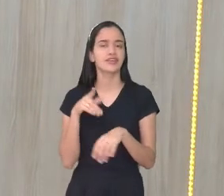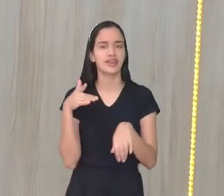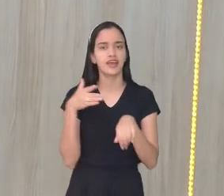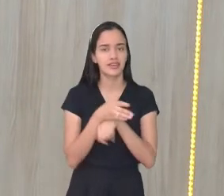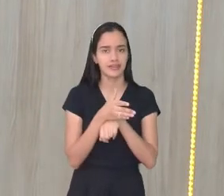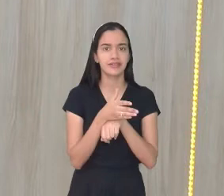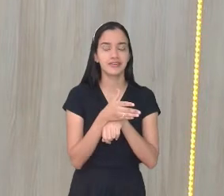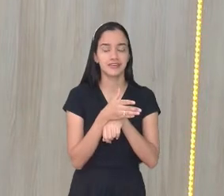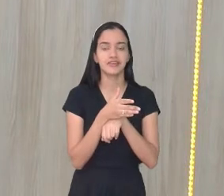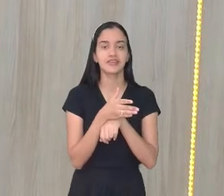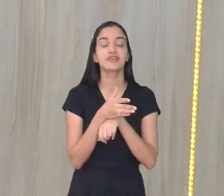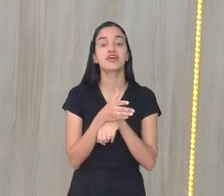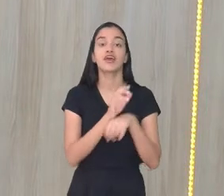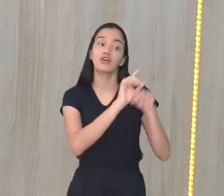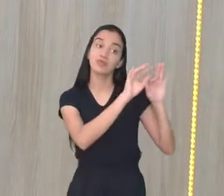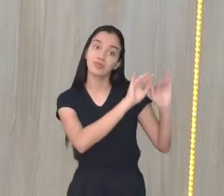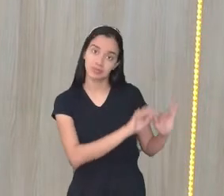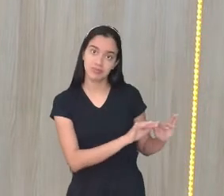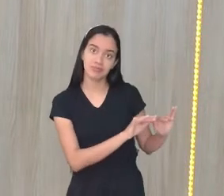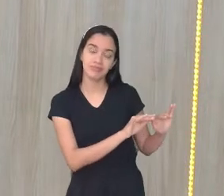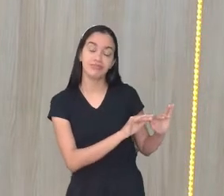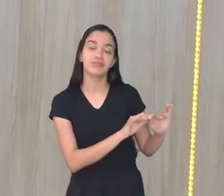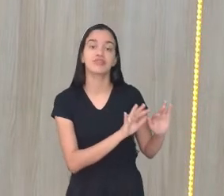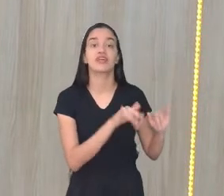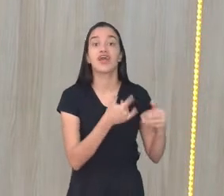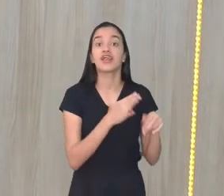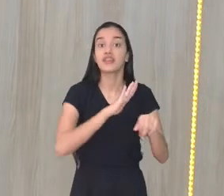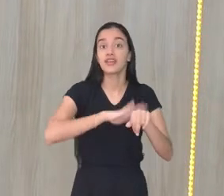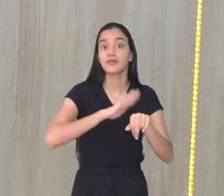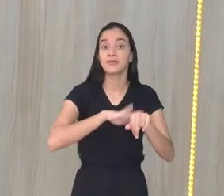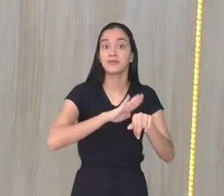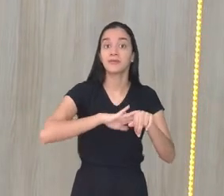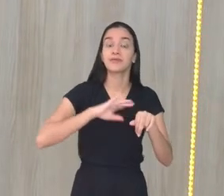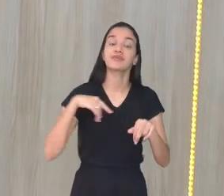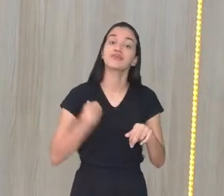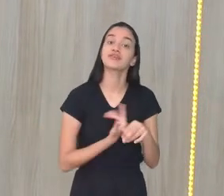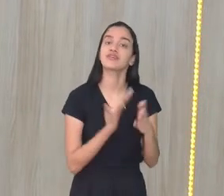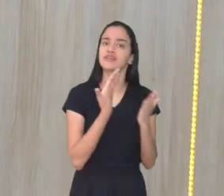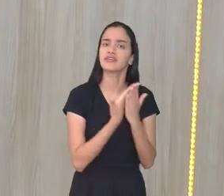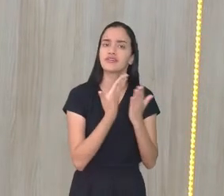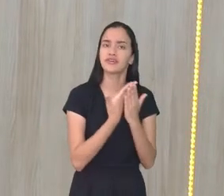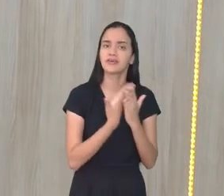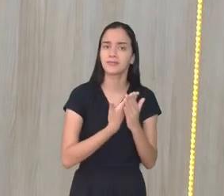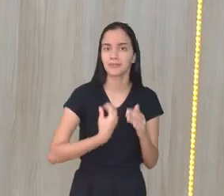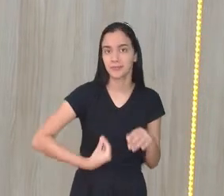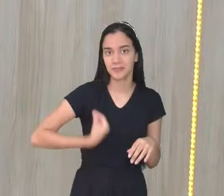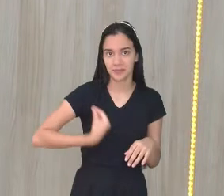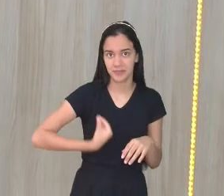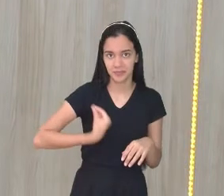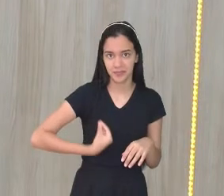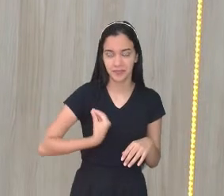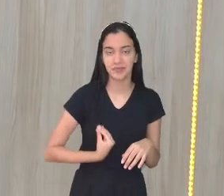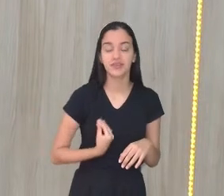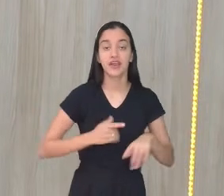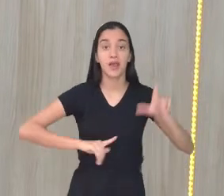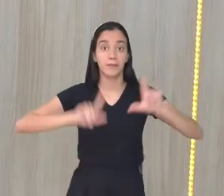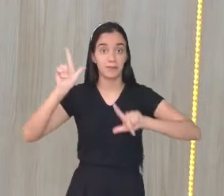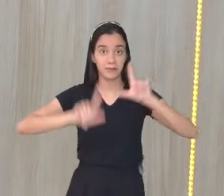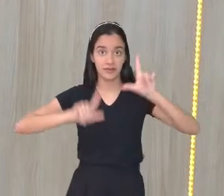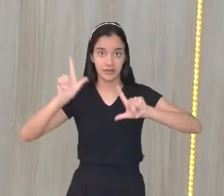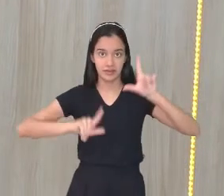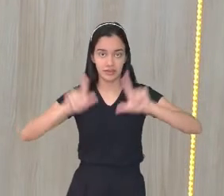ao chat, não é? Nesse momento que a nossa aula está sendo transmitida ao vivo pela TV.